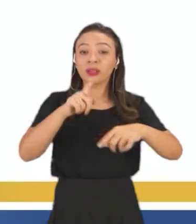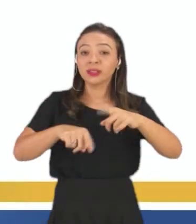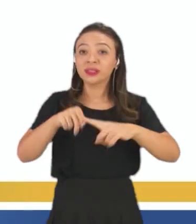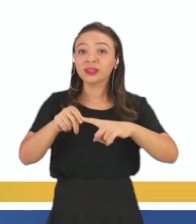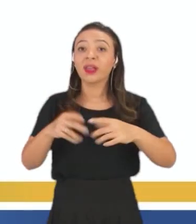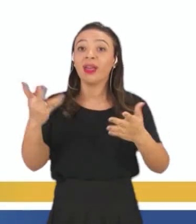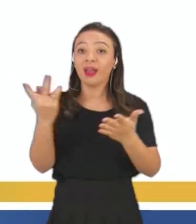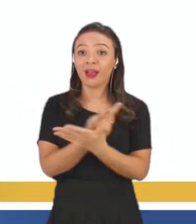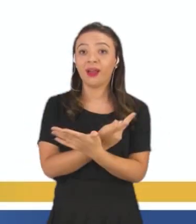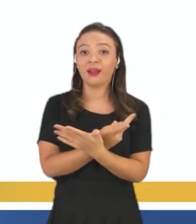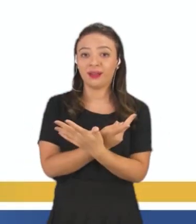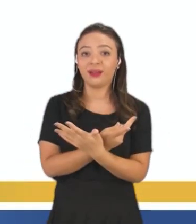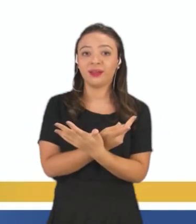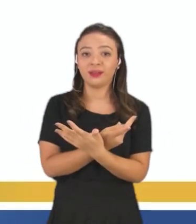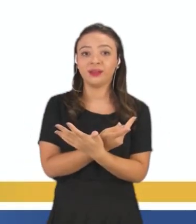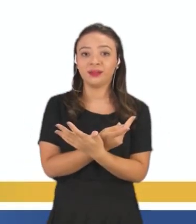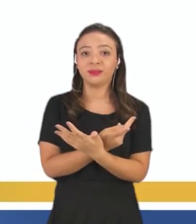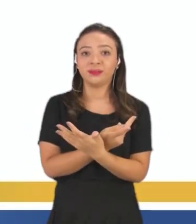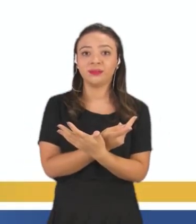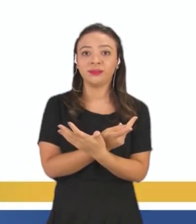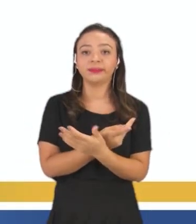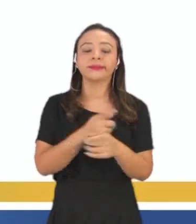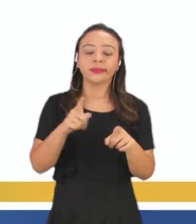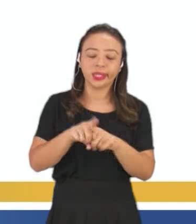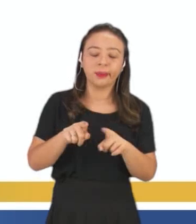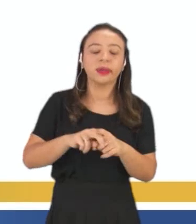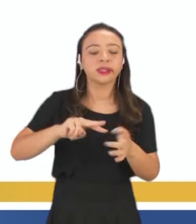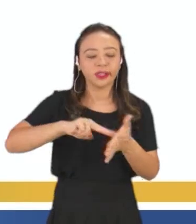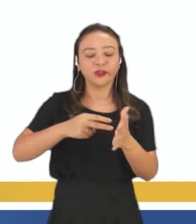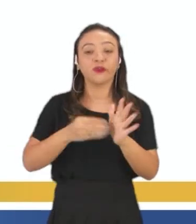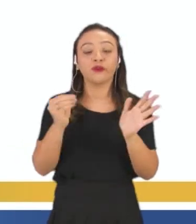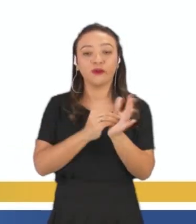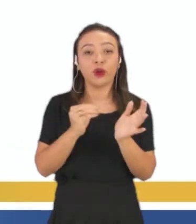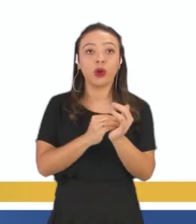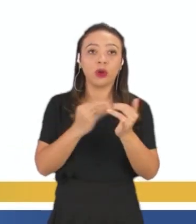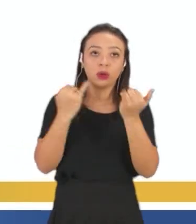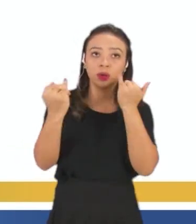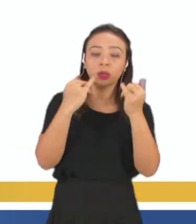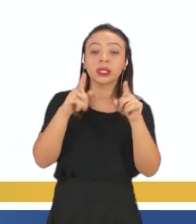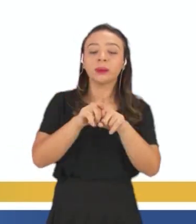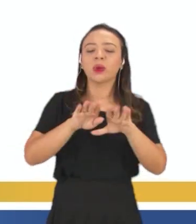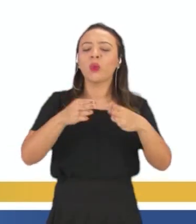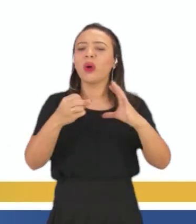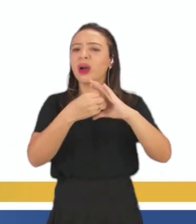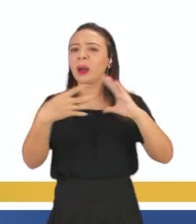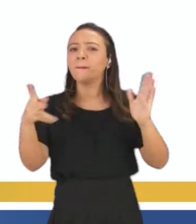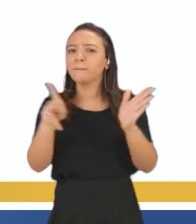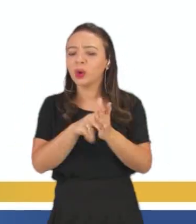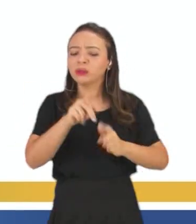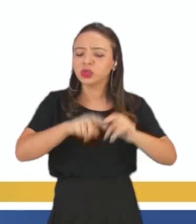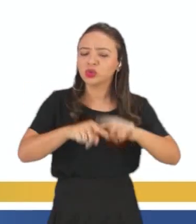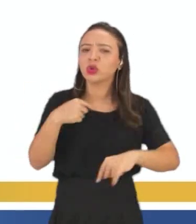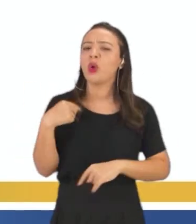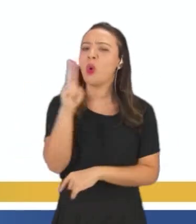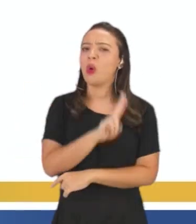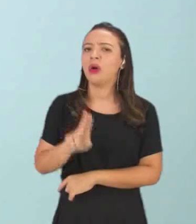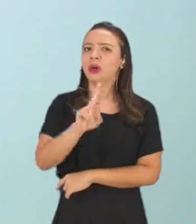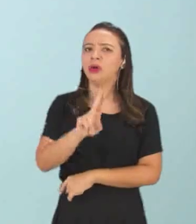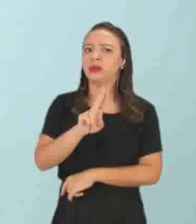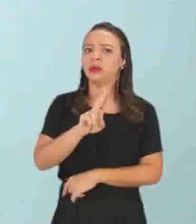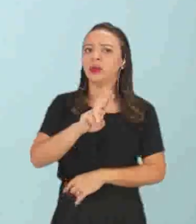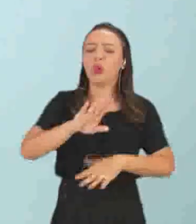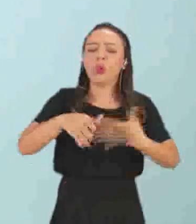produtos que também entra dentro da falta de conhecimento ou quais são as características desse produto que eu estou utilizando, quais são as